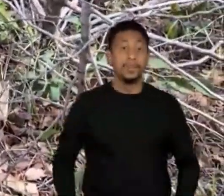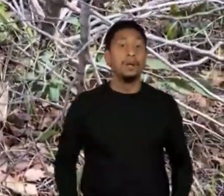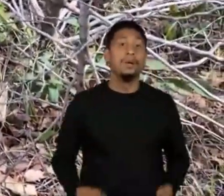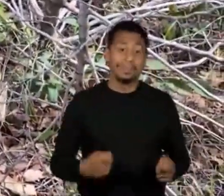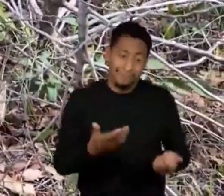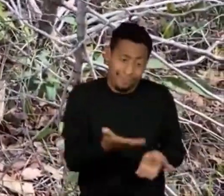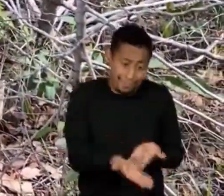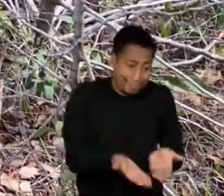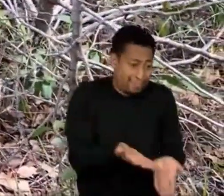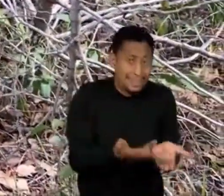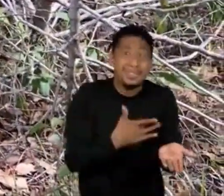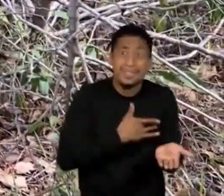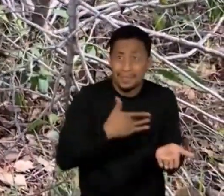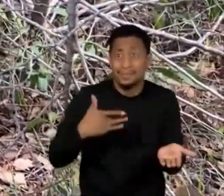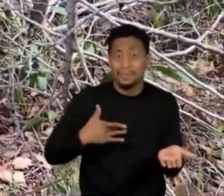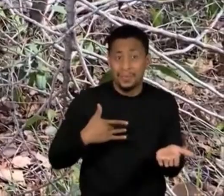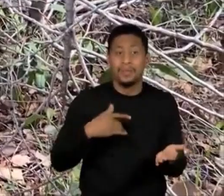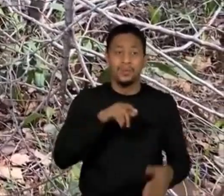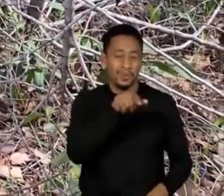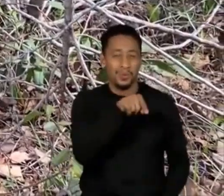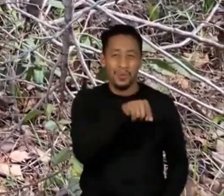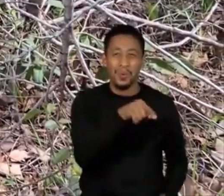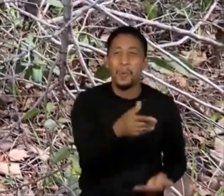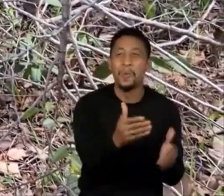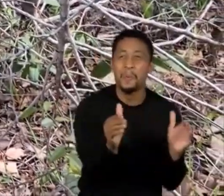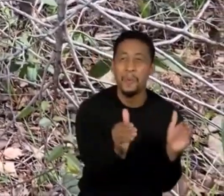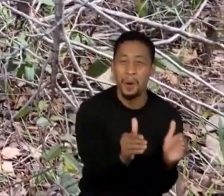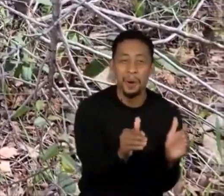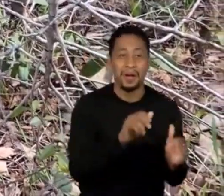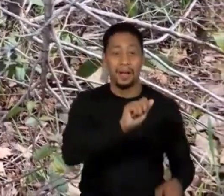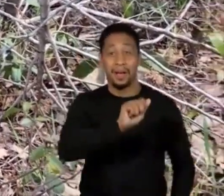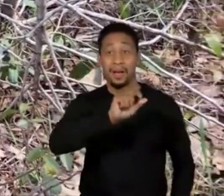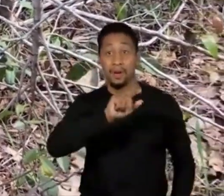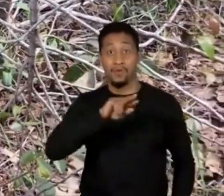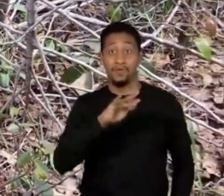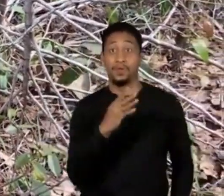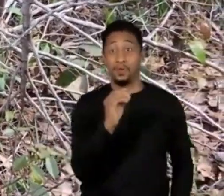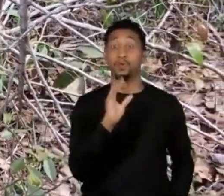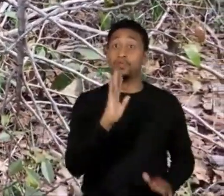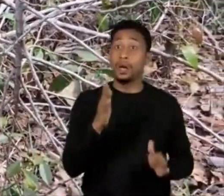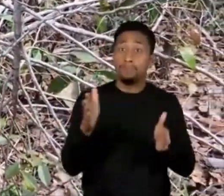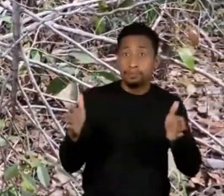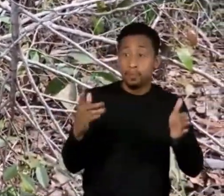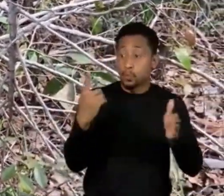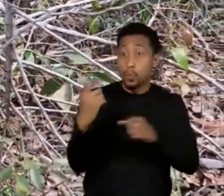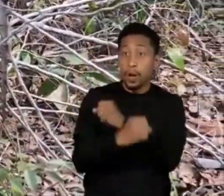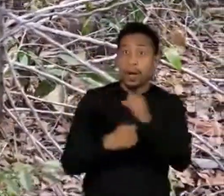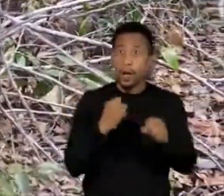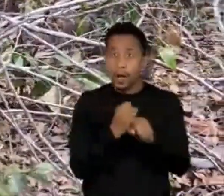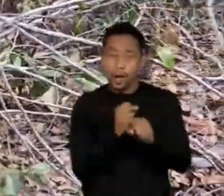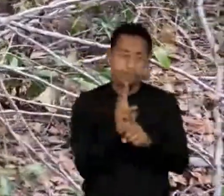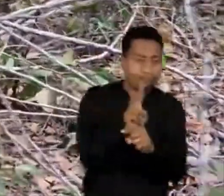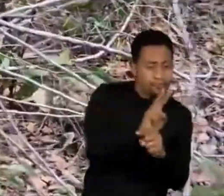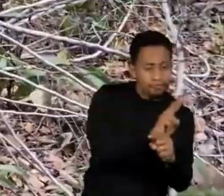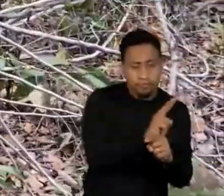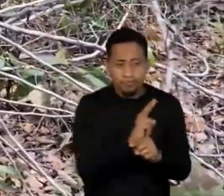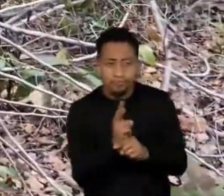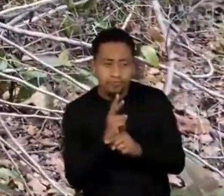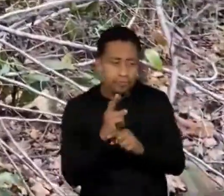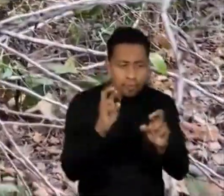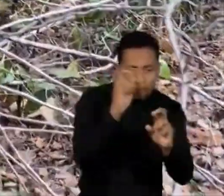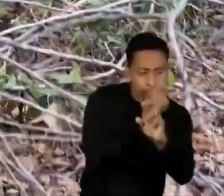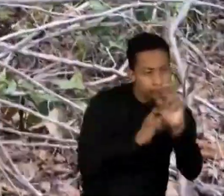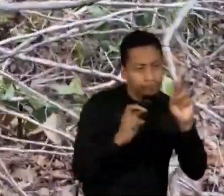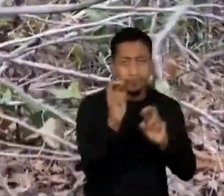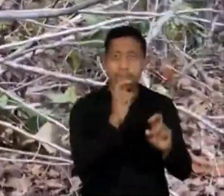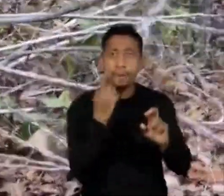alvinho. E a gente está há um ano monitorando ele, a gente faz capturas regulares dele para ver como está a saúde dele.